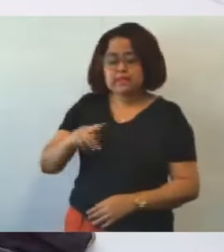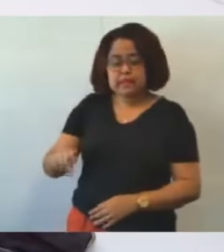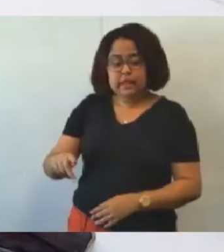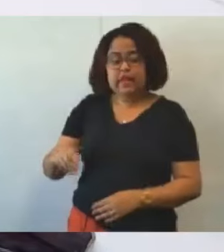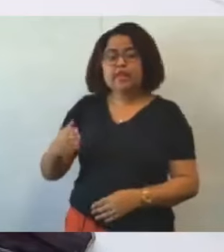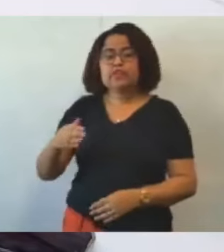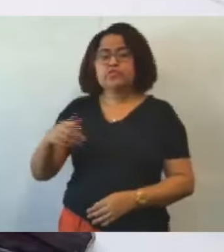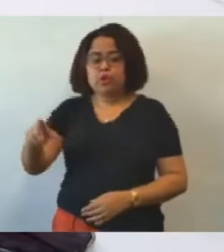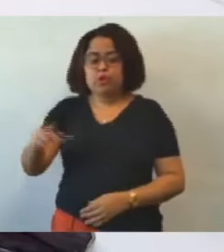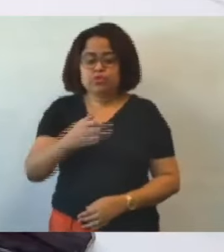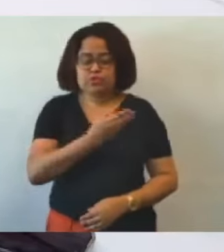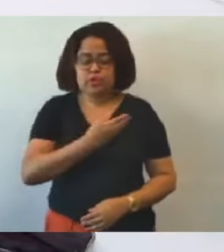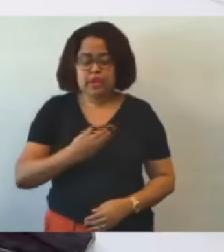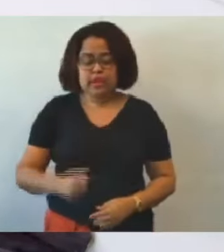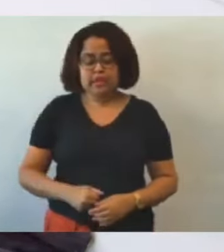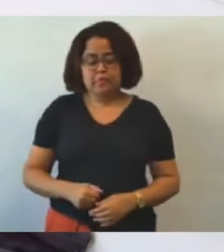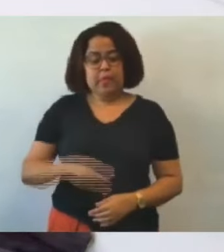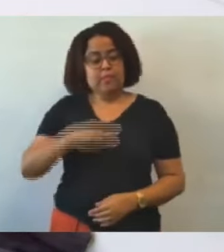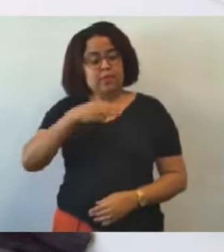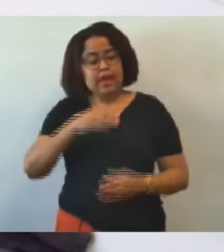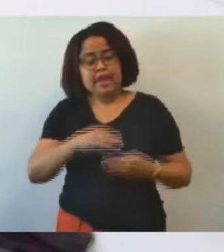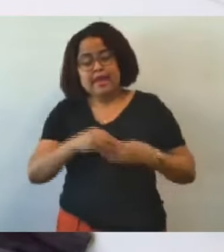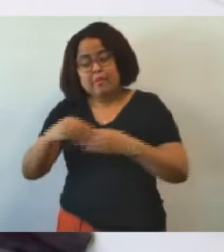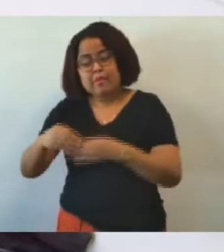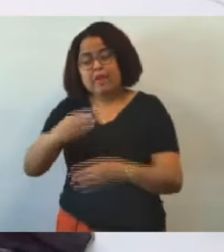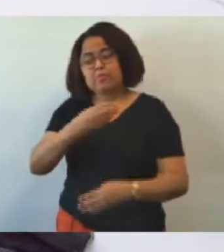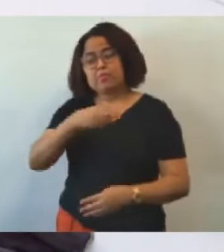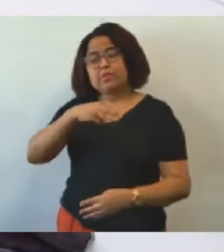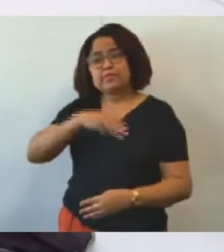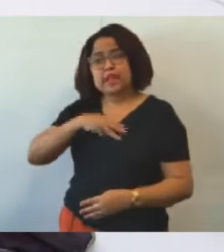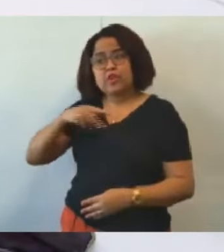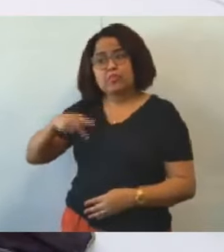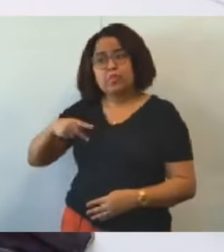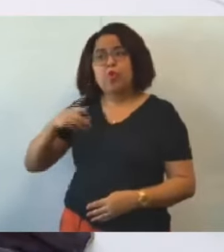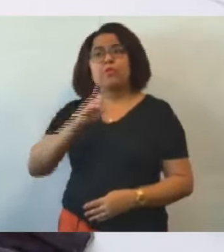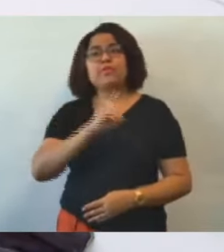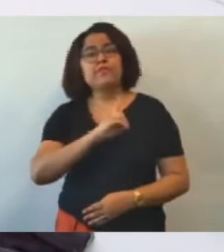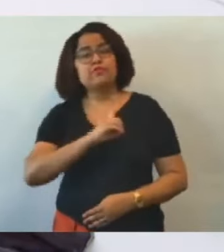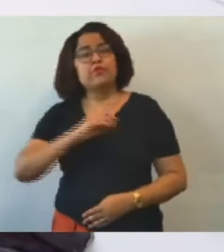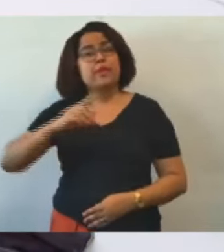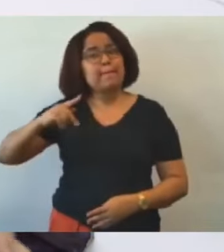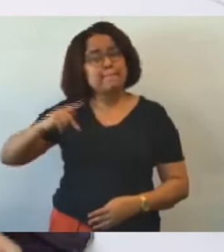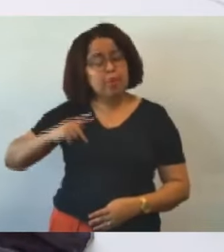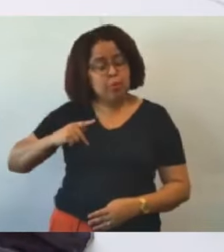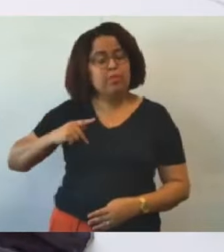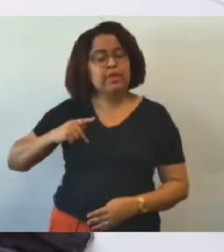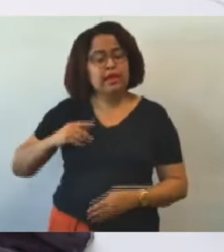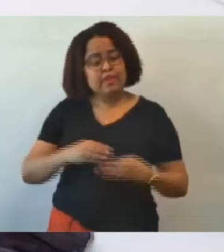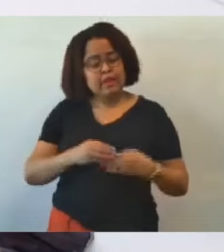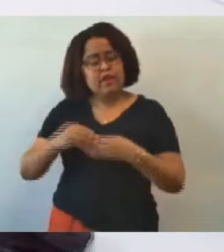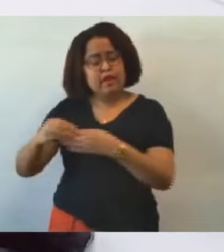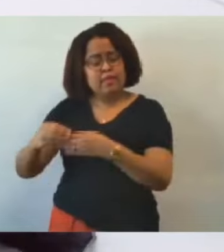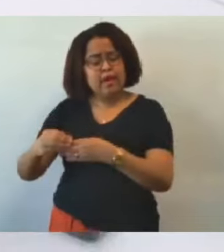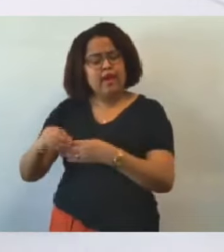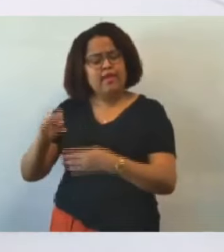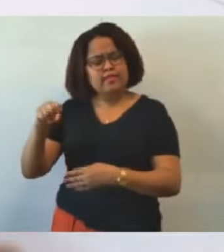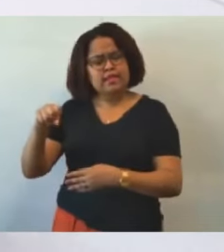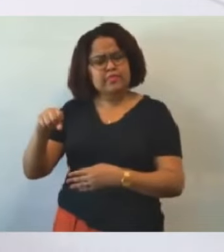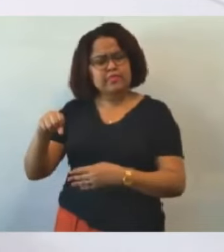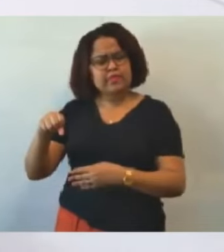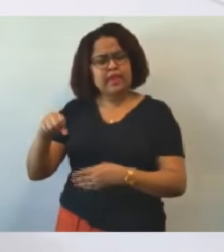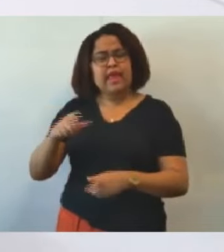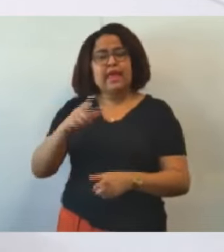relatório para o Ministério Público encaminhar para a Defensoria Pública por que? porque estas pessoas que